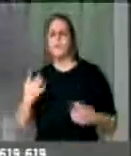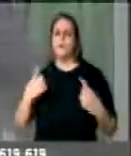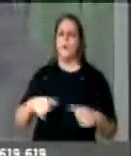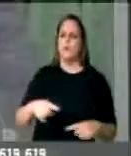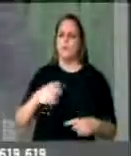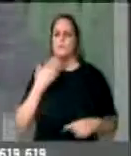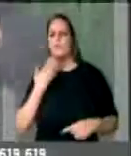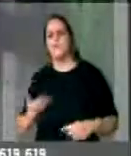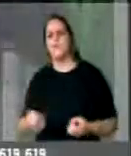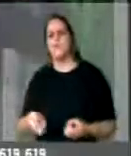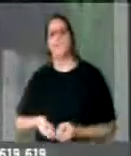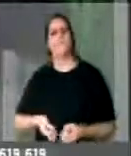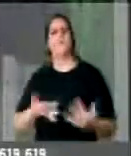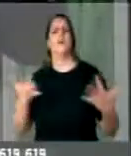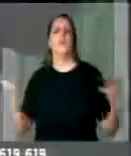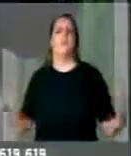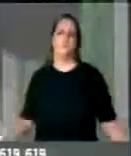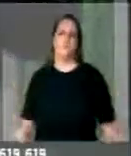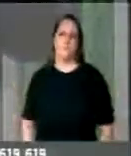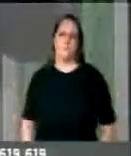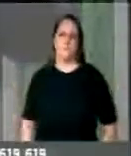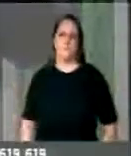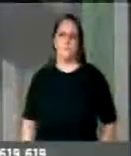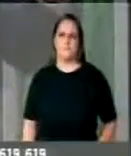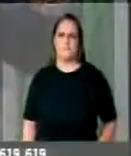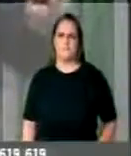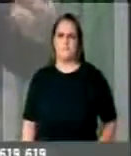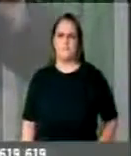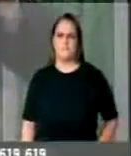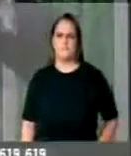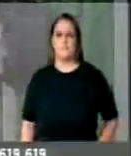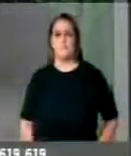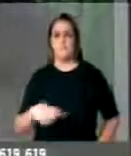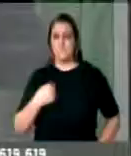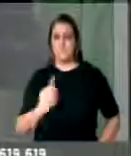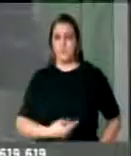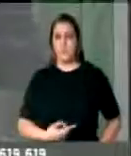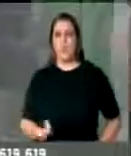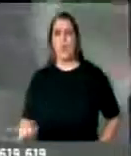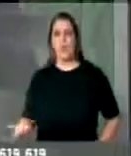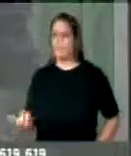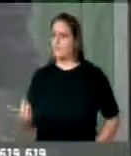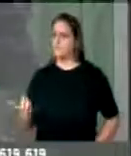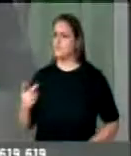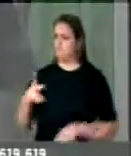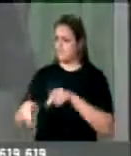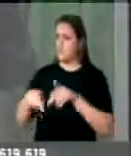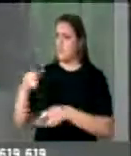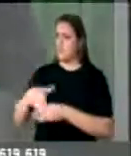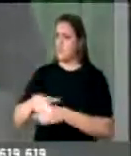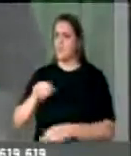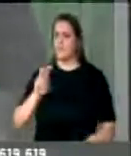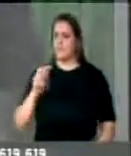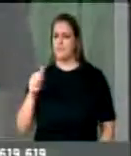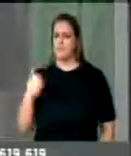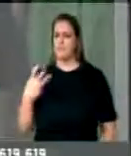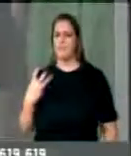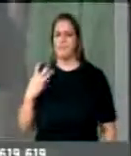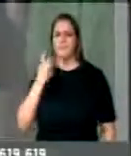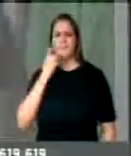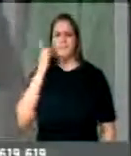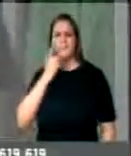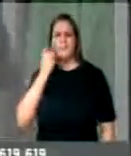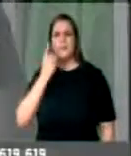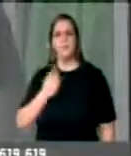que que esta casa de lei, nós, representantes do povo, 513 deputados, não temos o direito